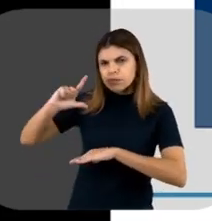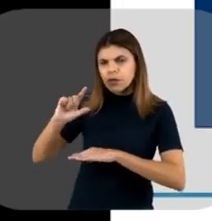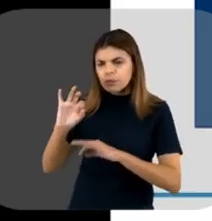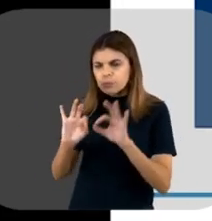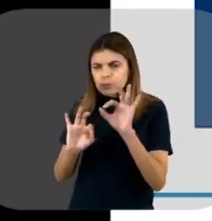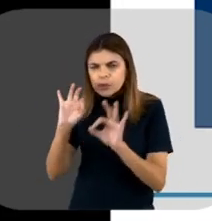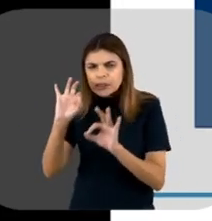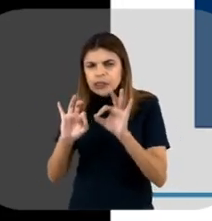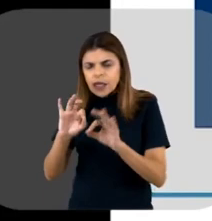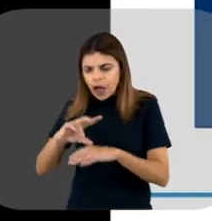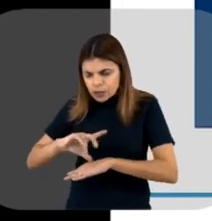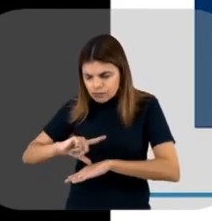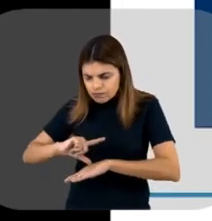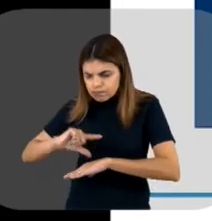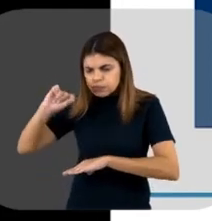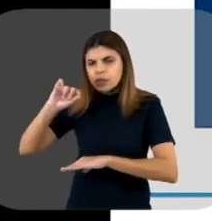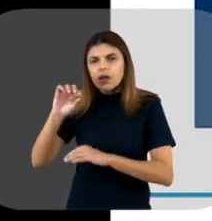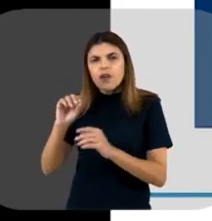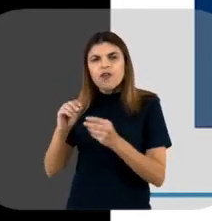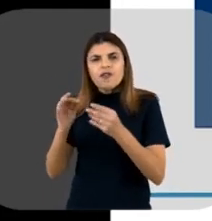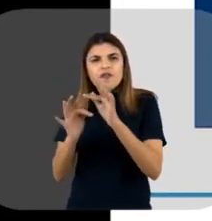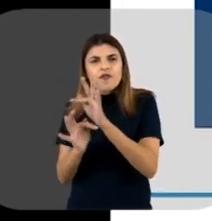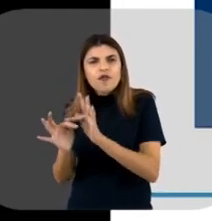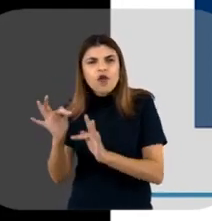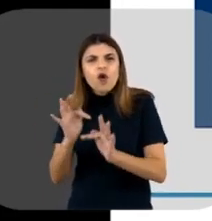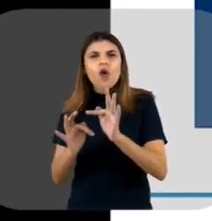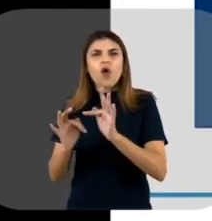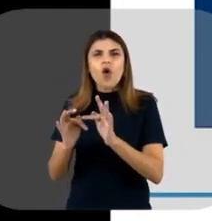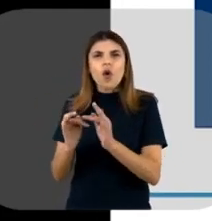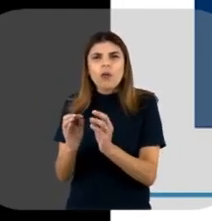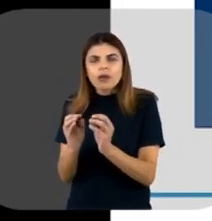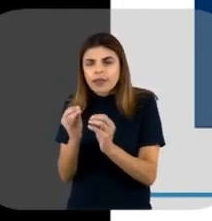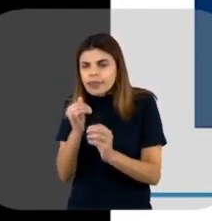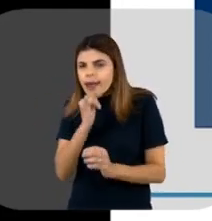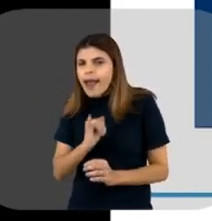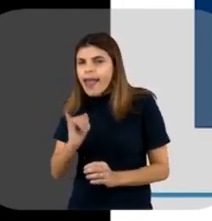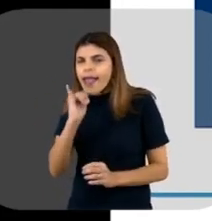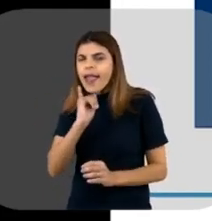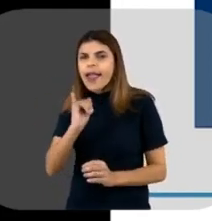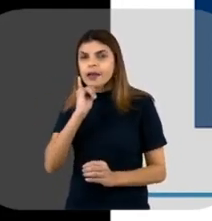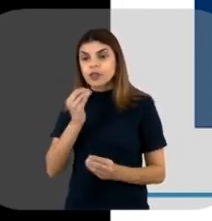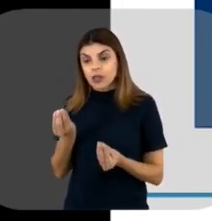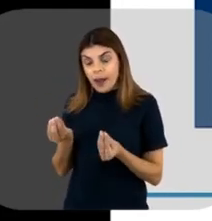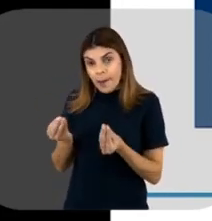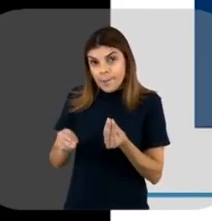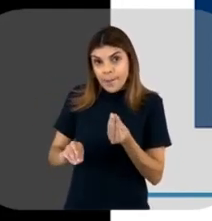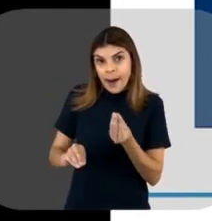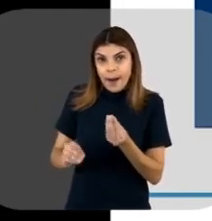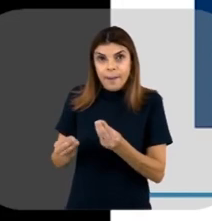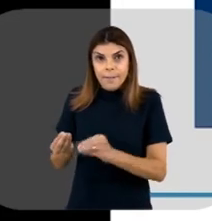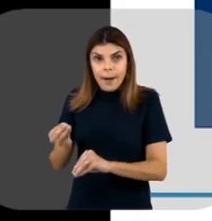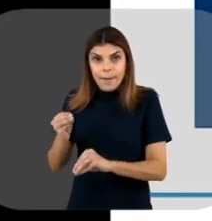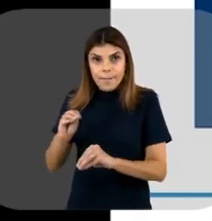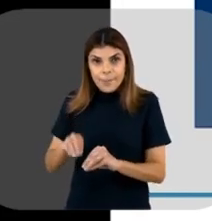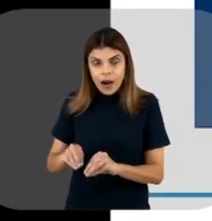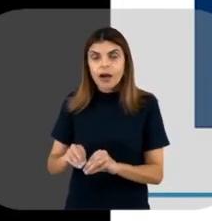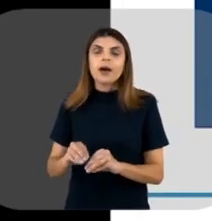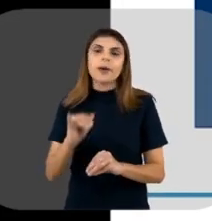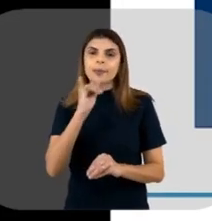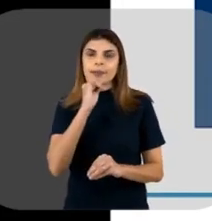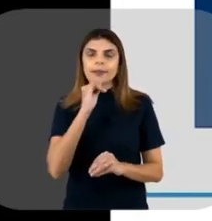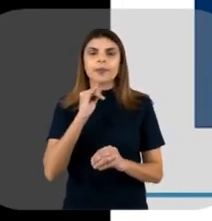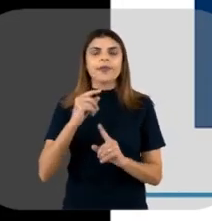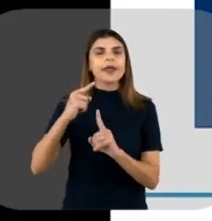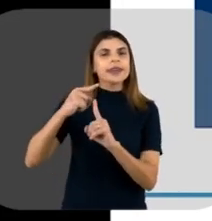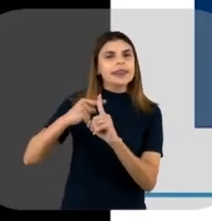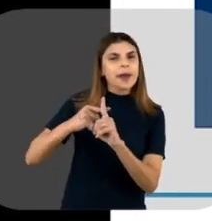ajustada a formulação, né? São feitos os testes de acondicionamento. Então, por